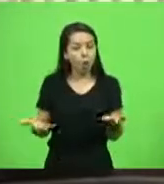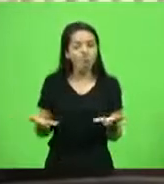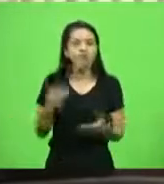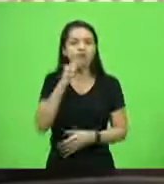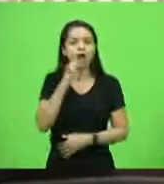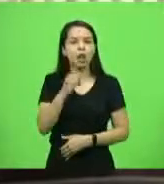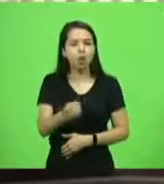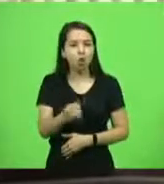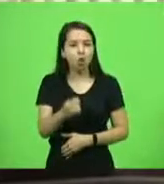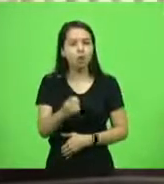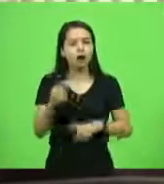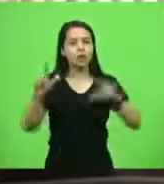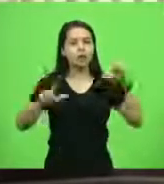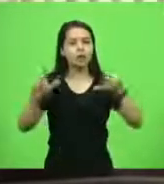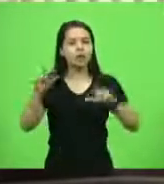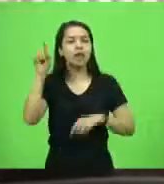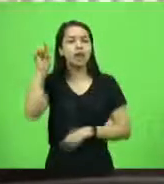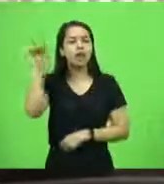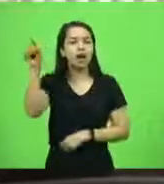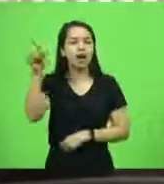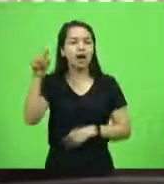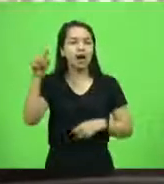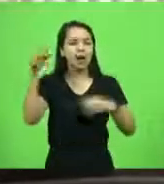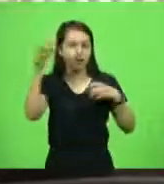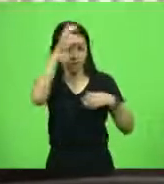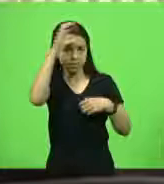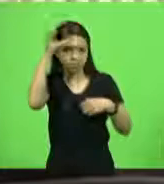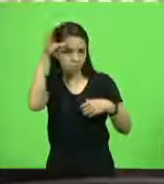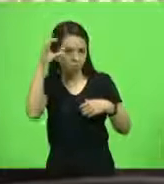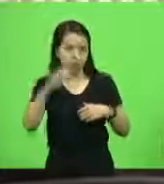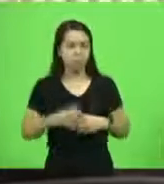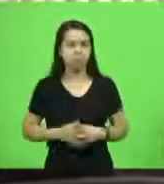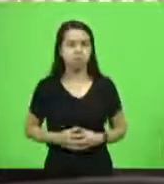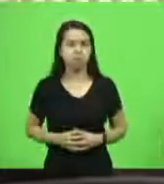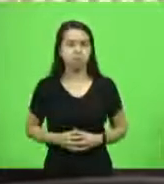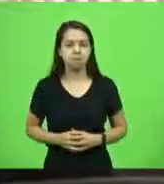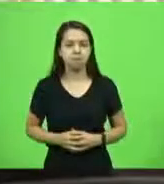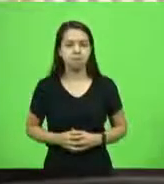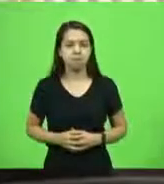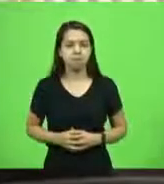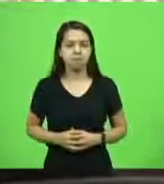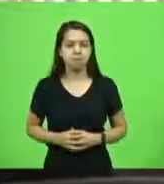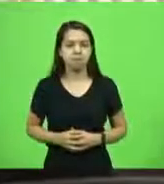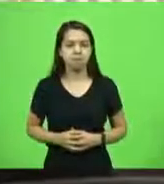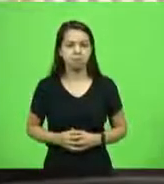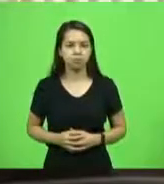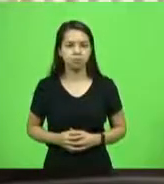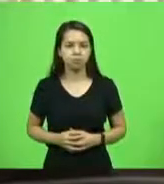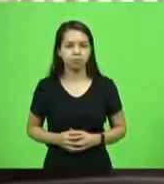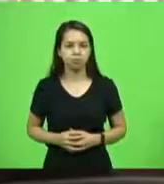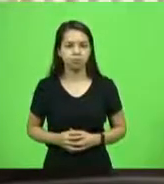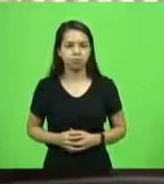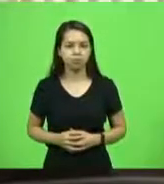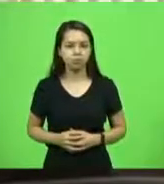Adelor Lessa e lá em Criciúma sobre esse fato. Deixa eu só colocar aqui só um pouquinho.